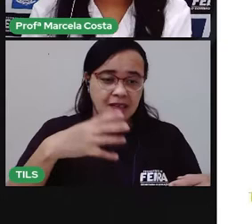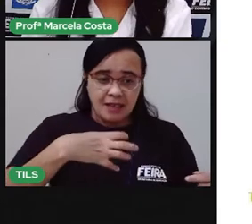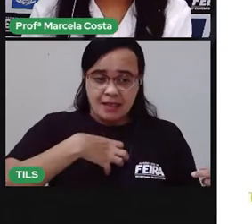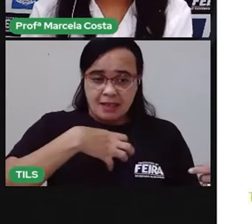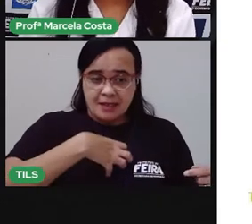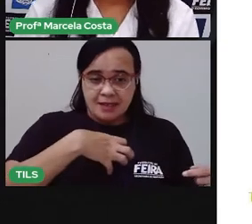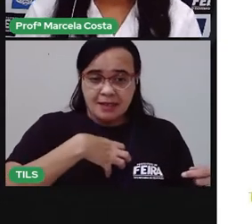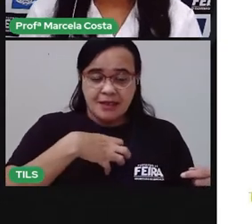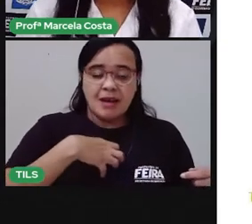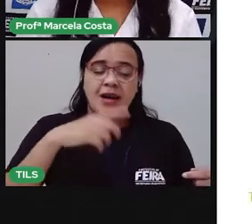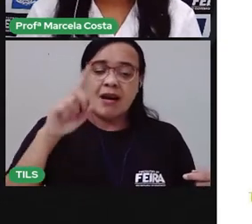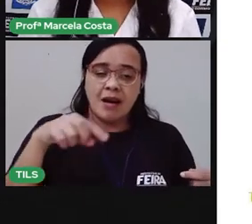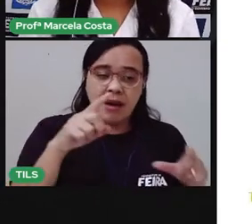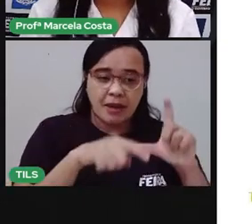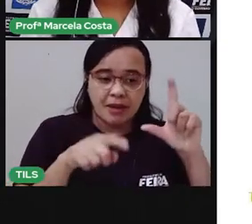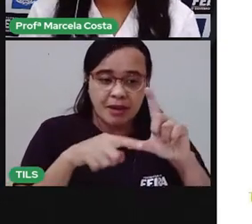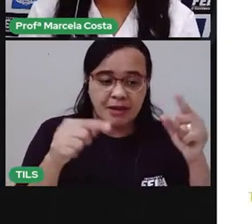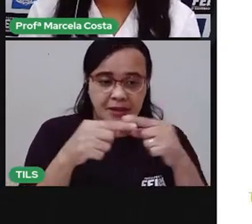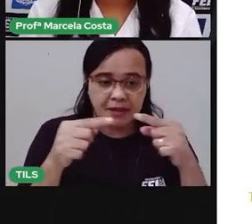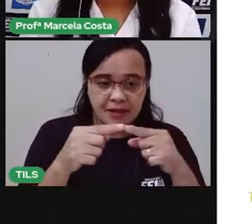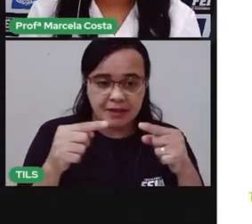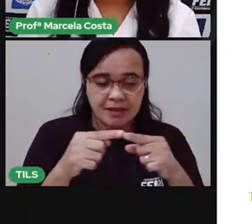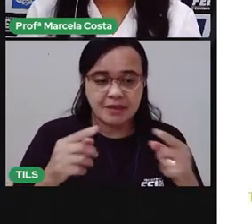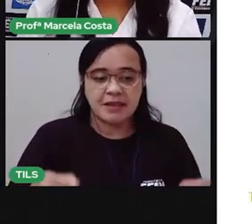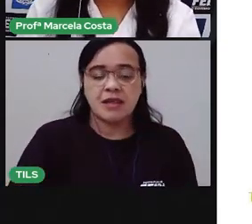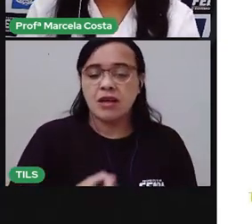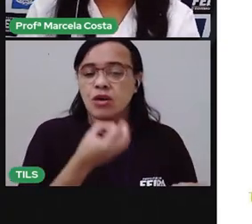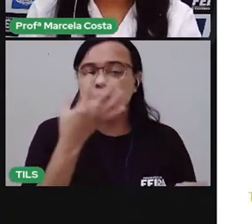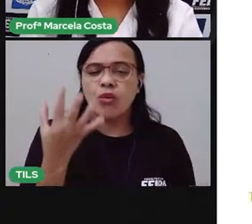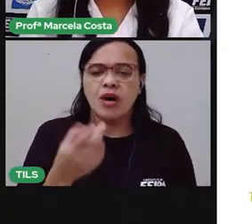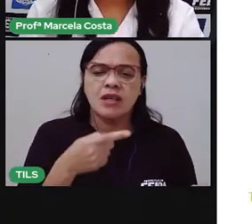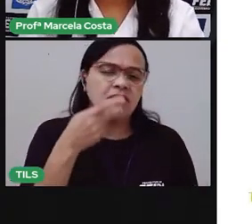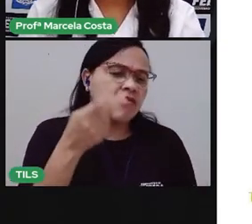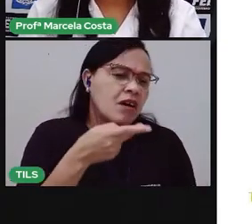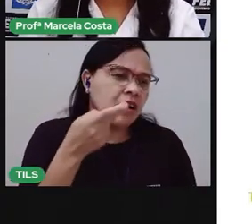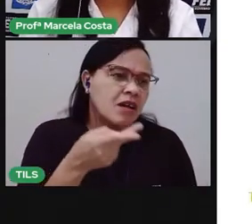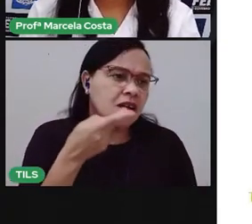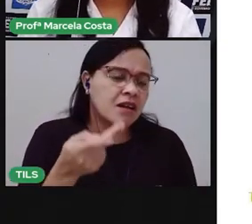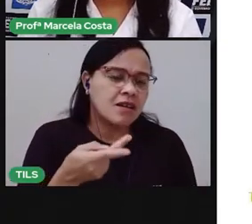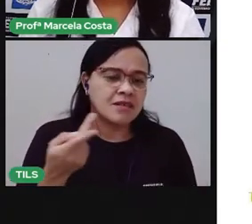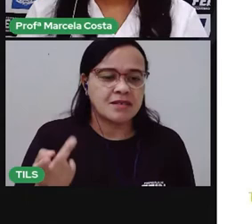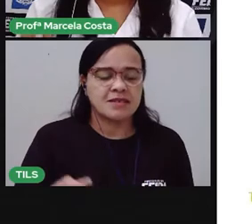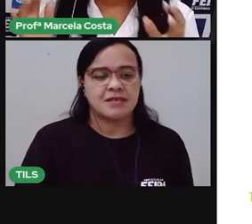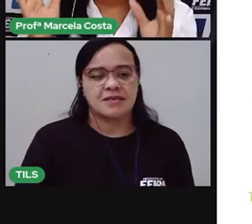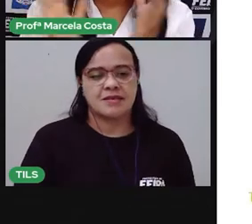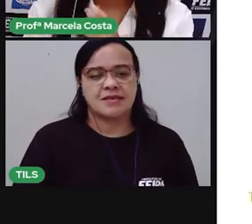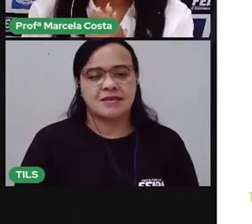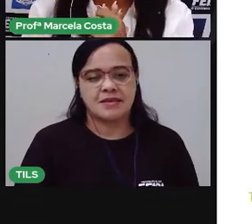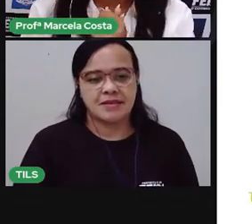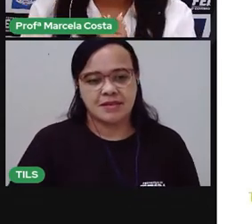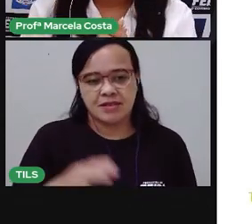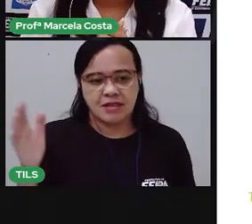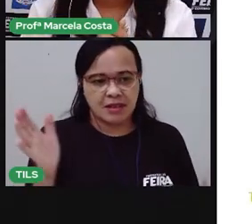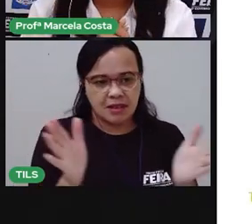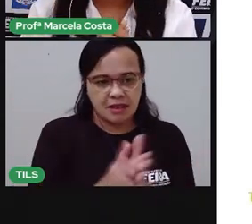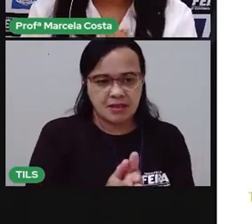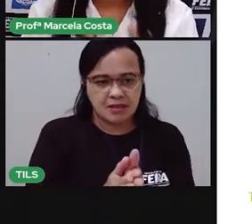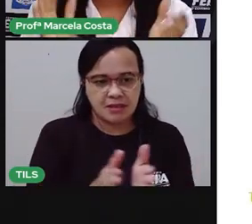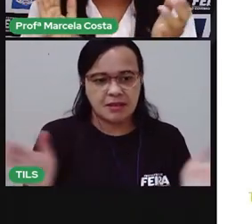pra essa letra. Agora, vamos ver quantas vezes a gente abre a boca pra dizer jacaré. Já.